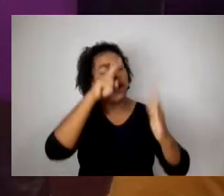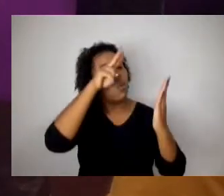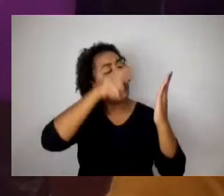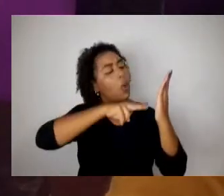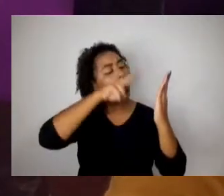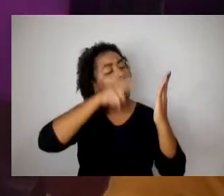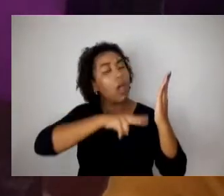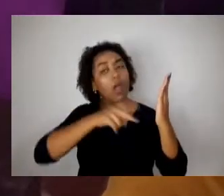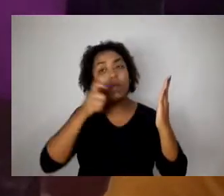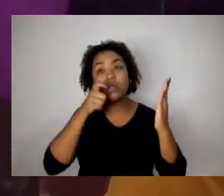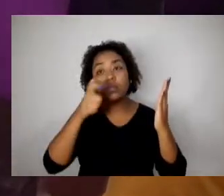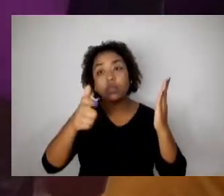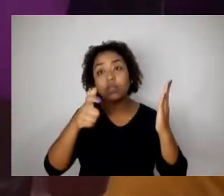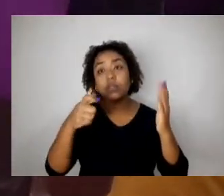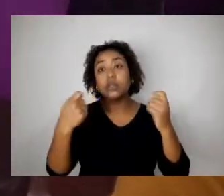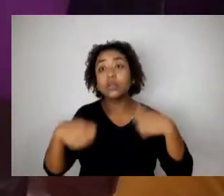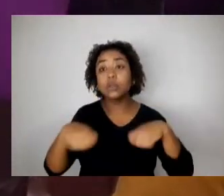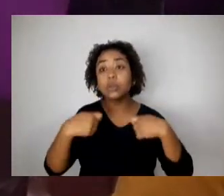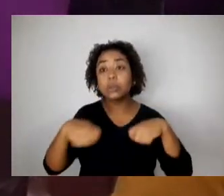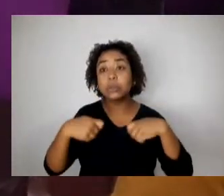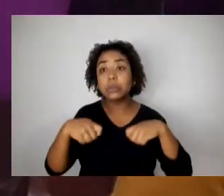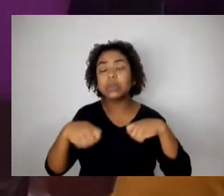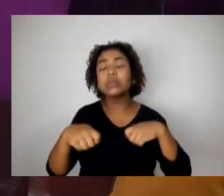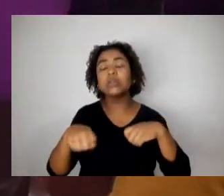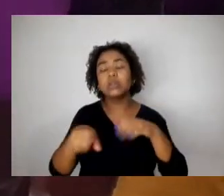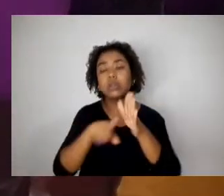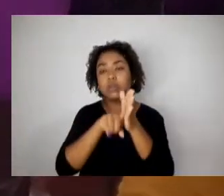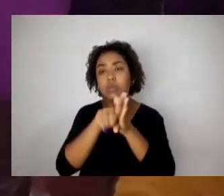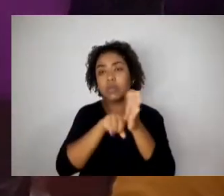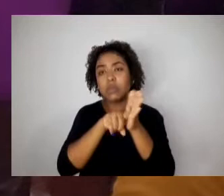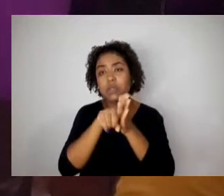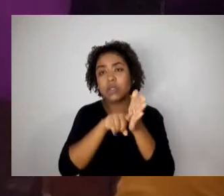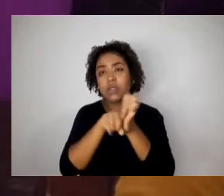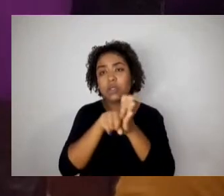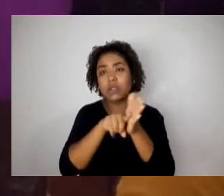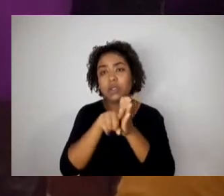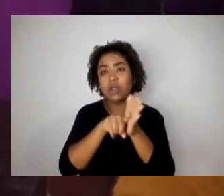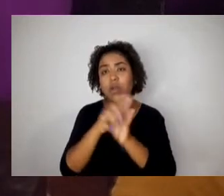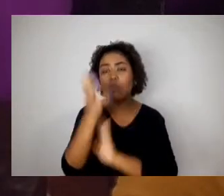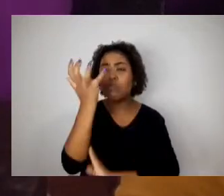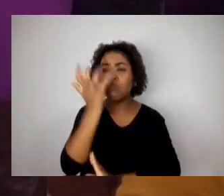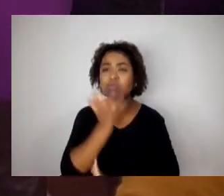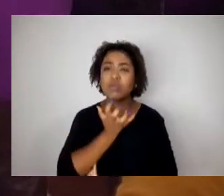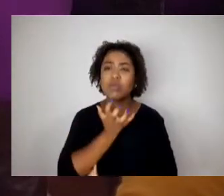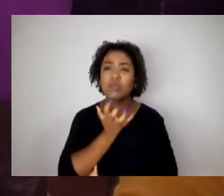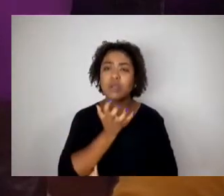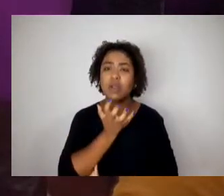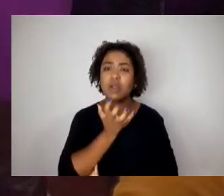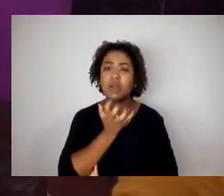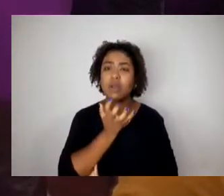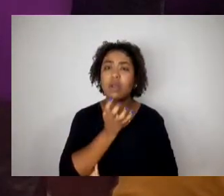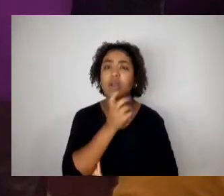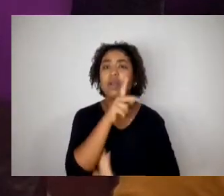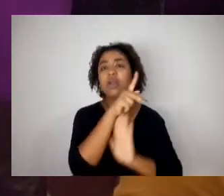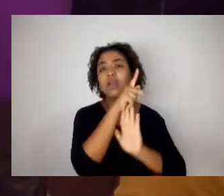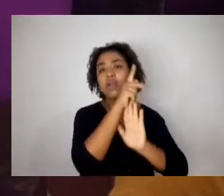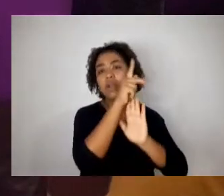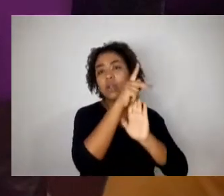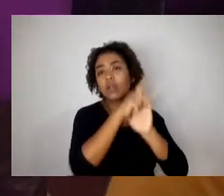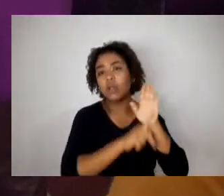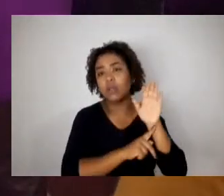que buscar. Então, assim, é muito sério. Eu repito, esse projeto fere a norma